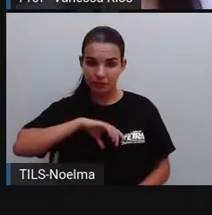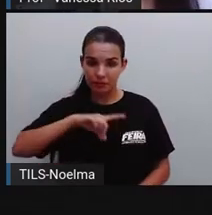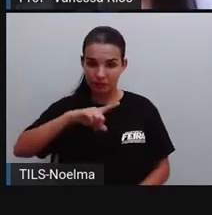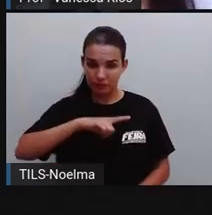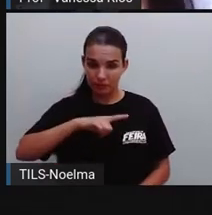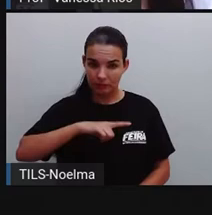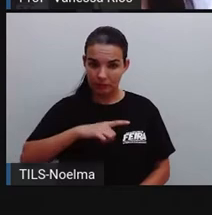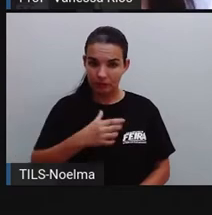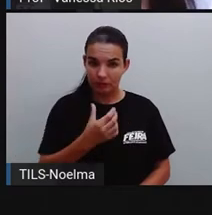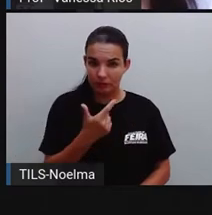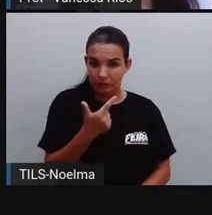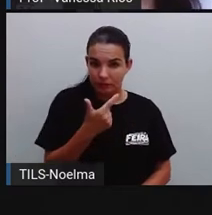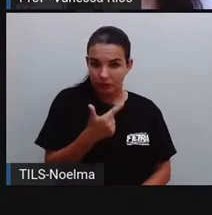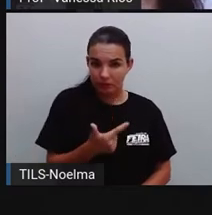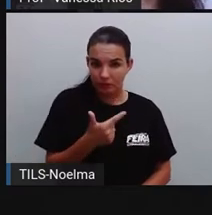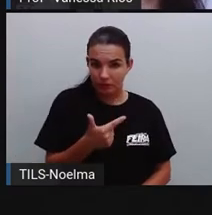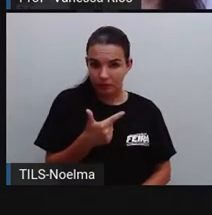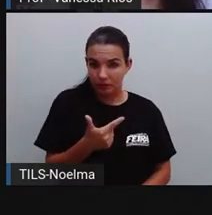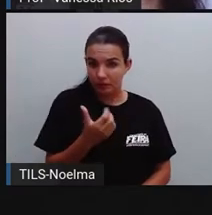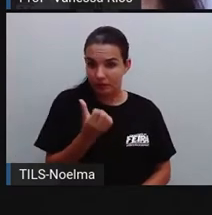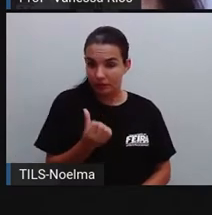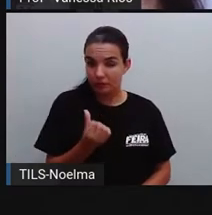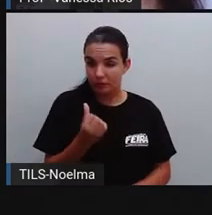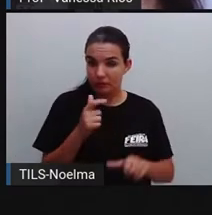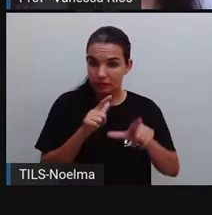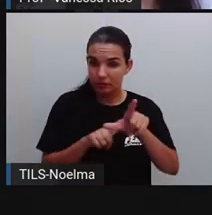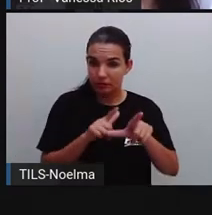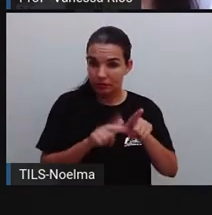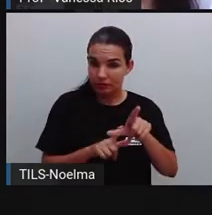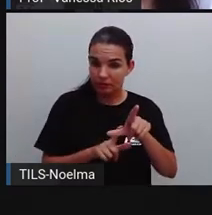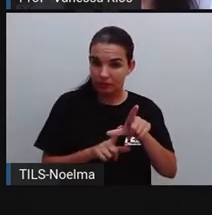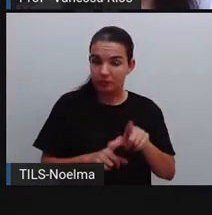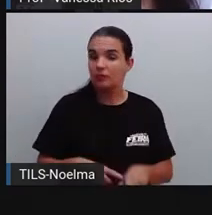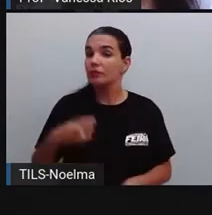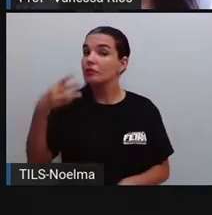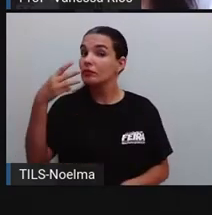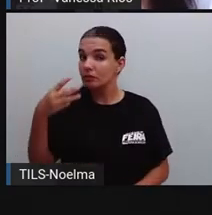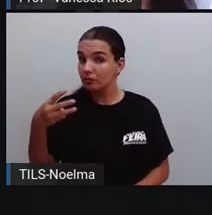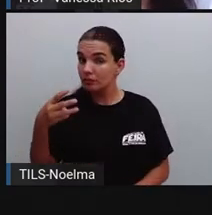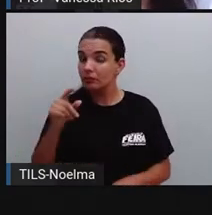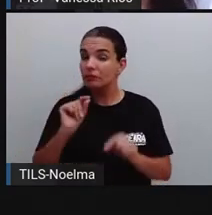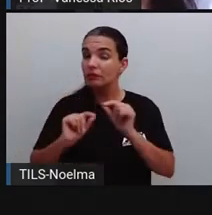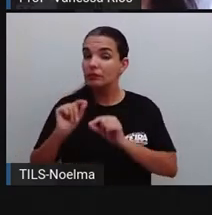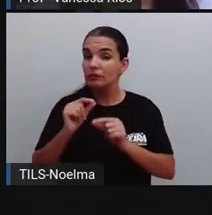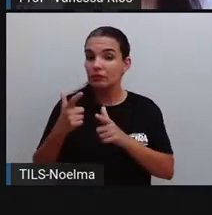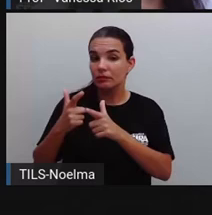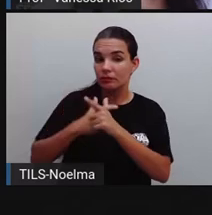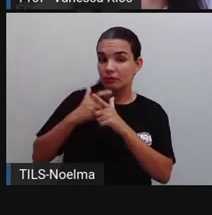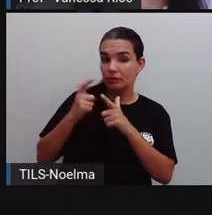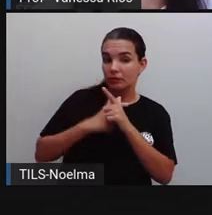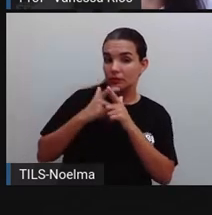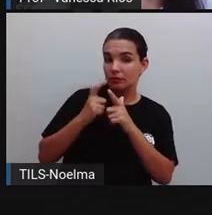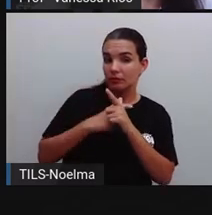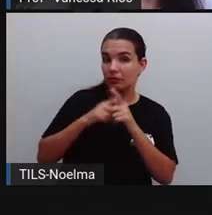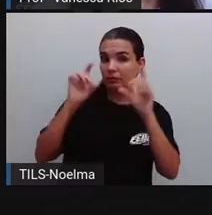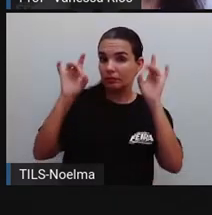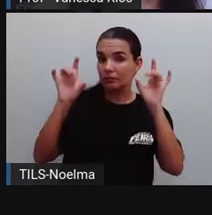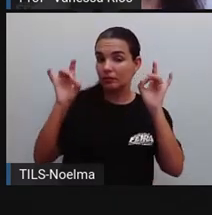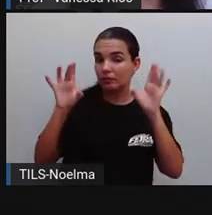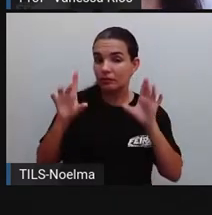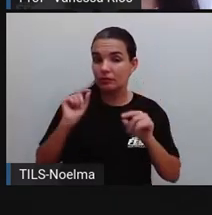aí em seu alfabeto, né? Composto por 26 letras, três das quais são usadas em casos